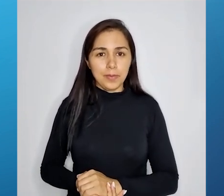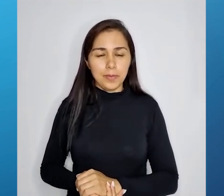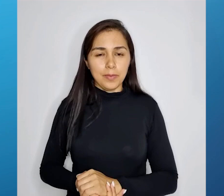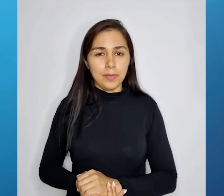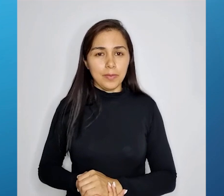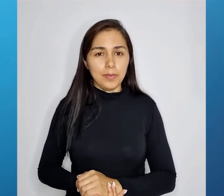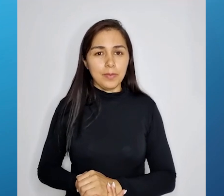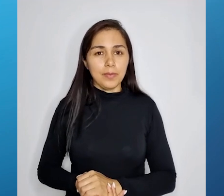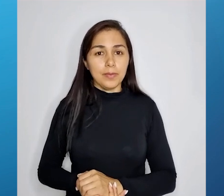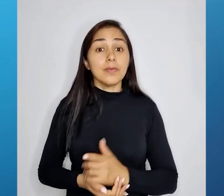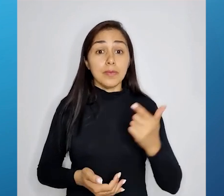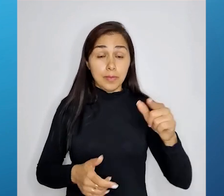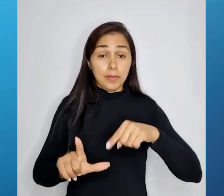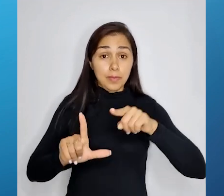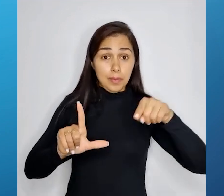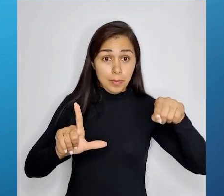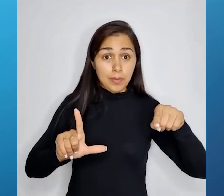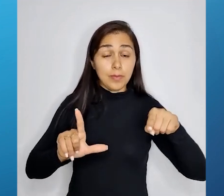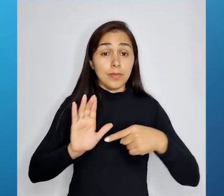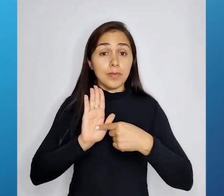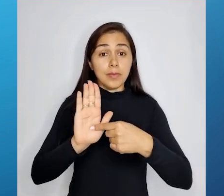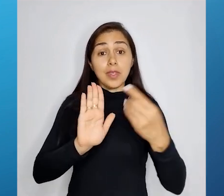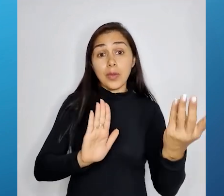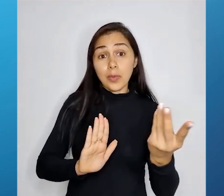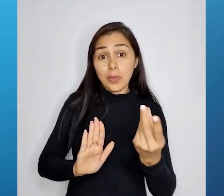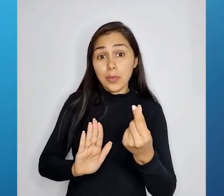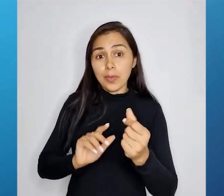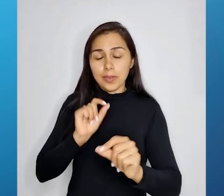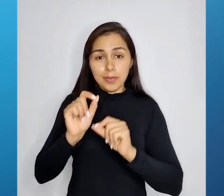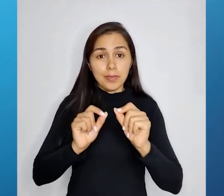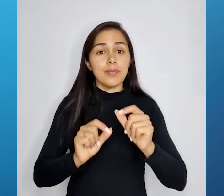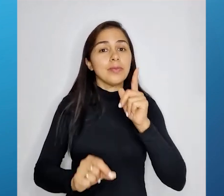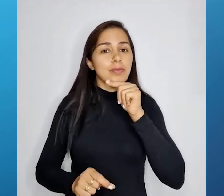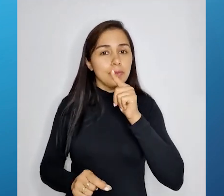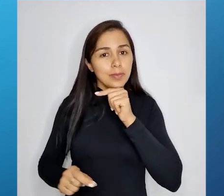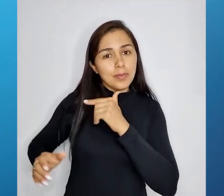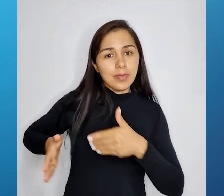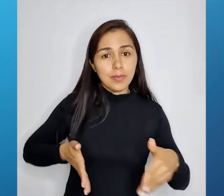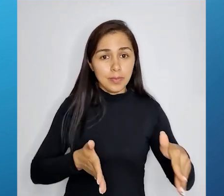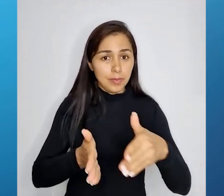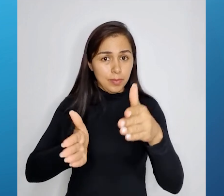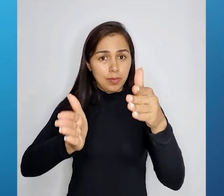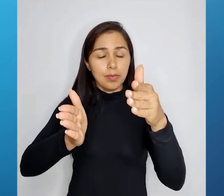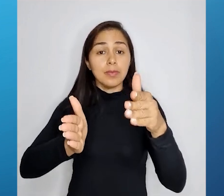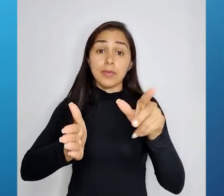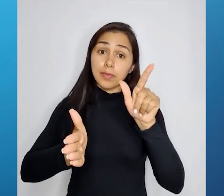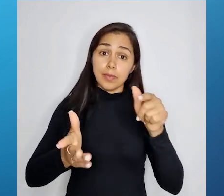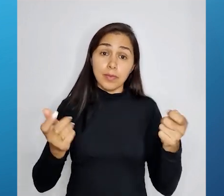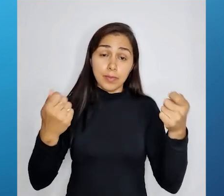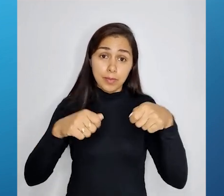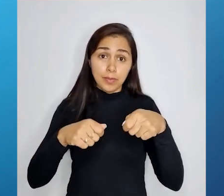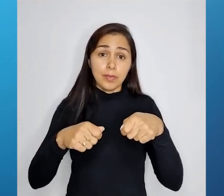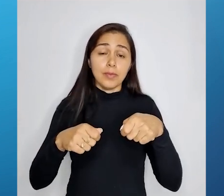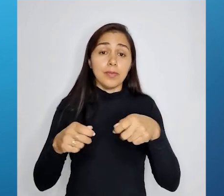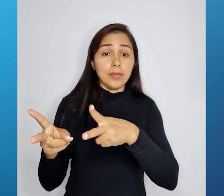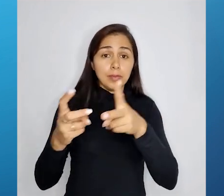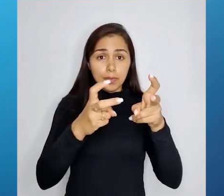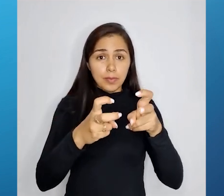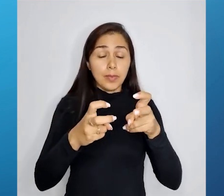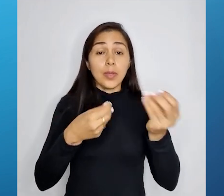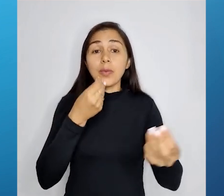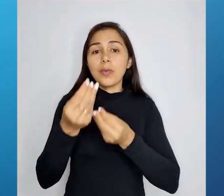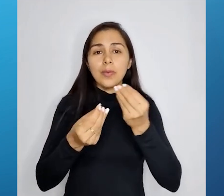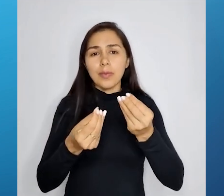O outro índice de qualidade é relacionado à água dos rios. Aqui é verificado como que a água do rio